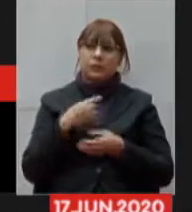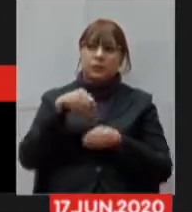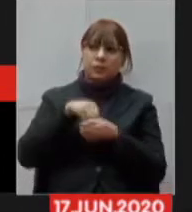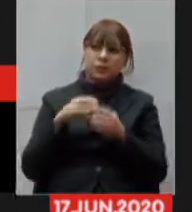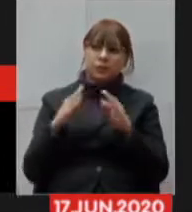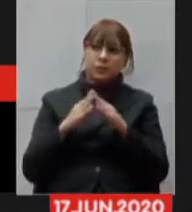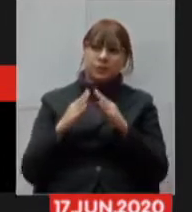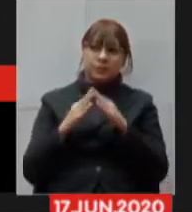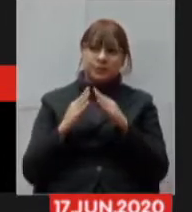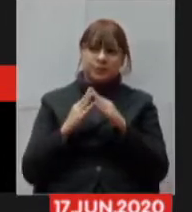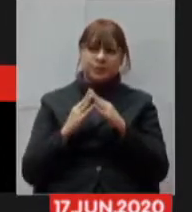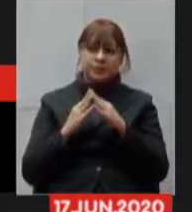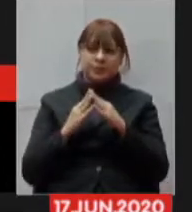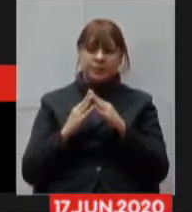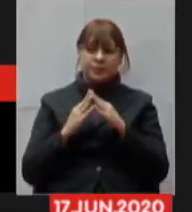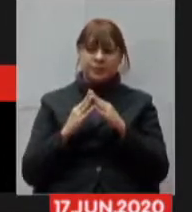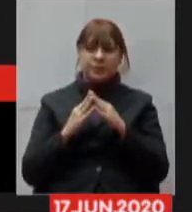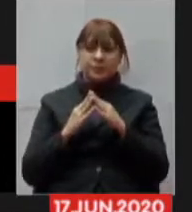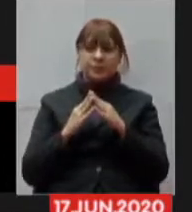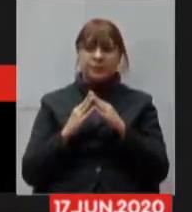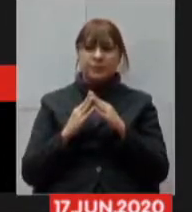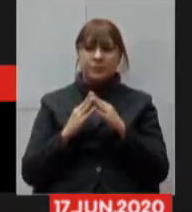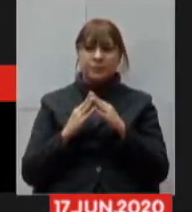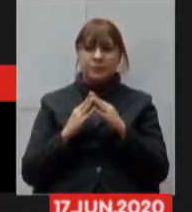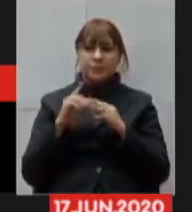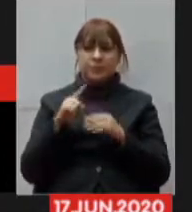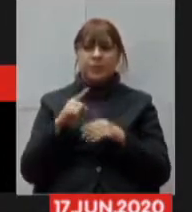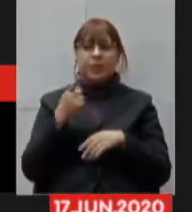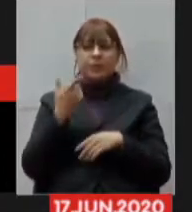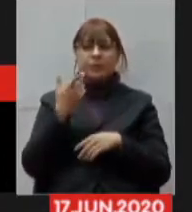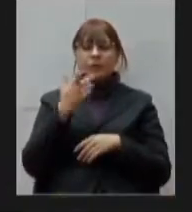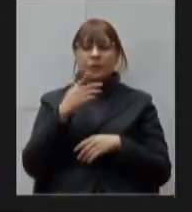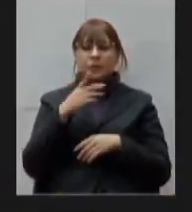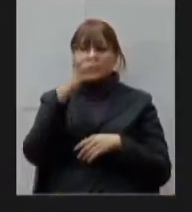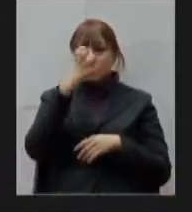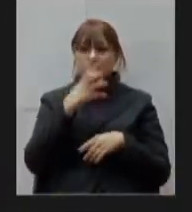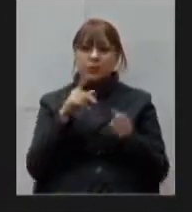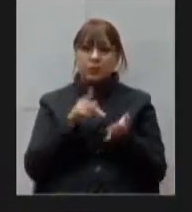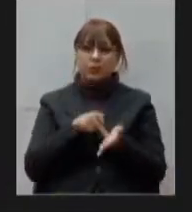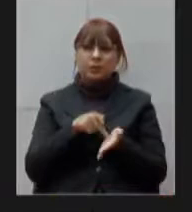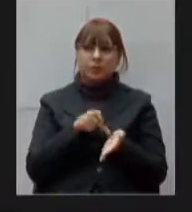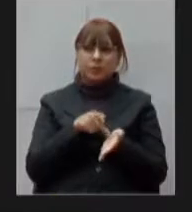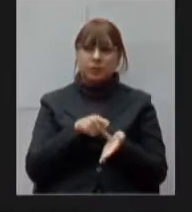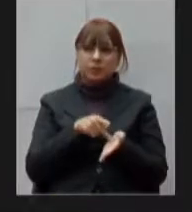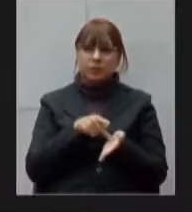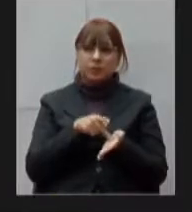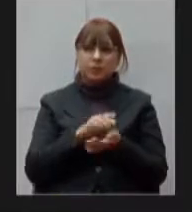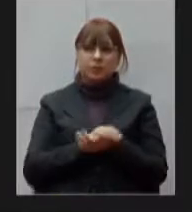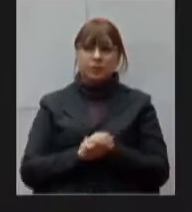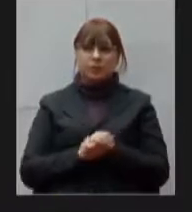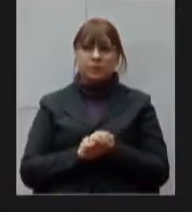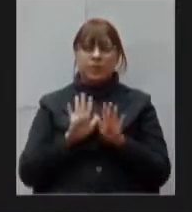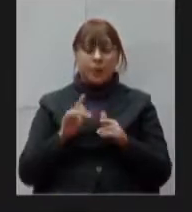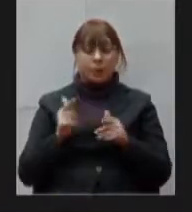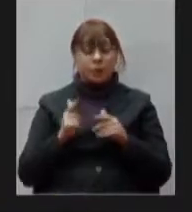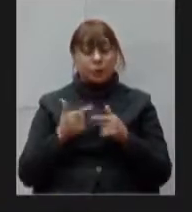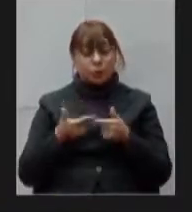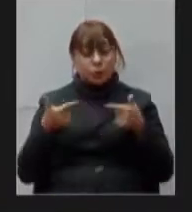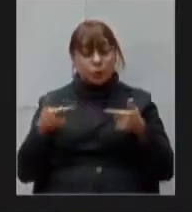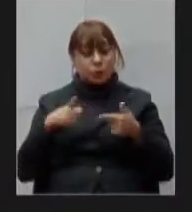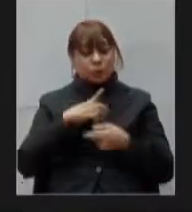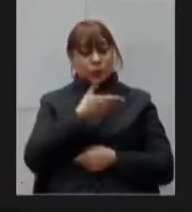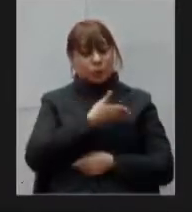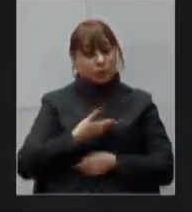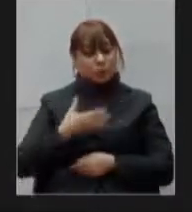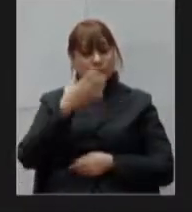eu acho que o caso de Minas é um caso sério mas hoje nós temos a sorte de ter um governador sério que trabalha que tem